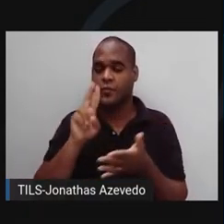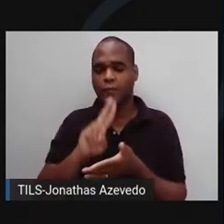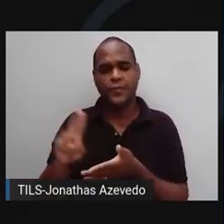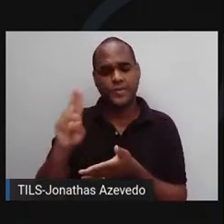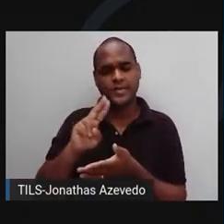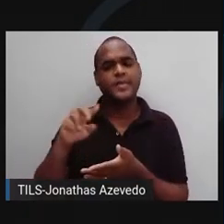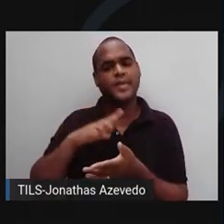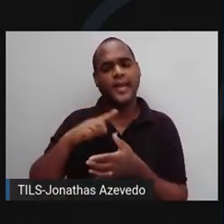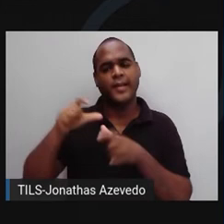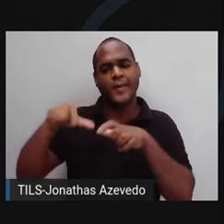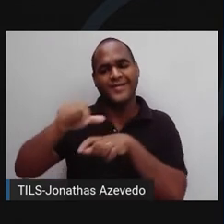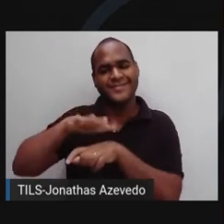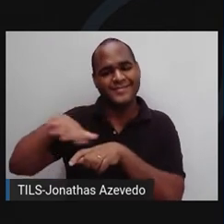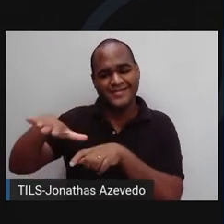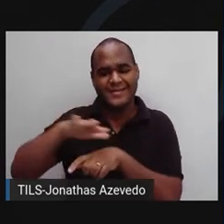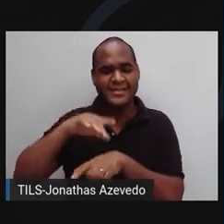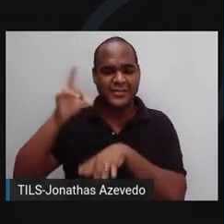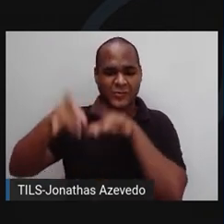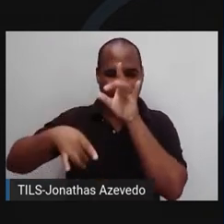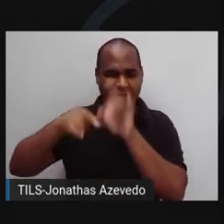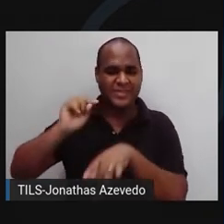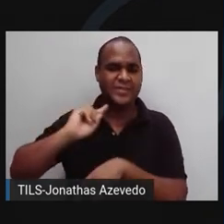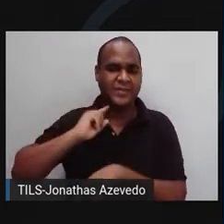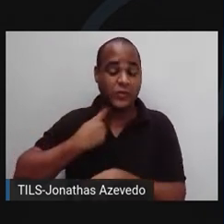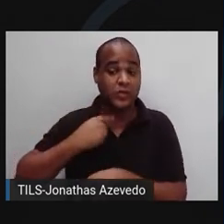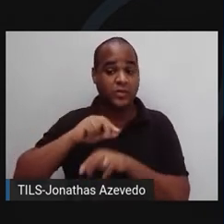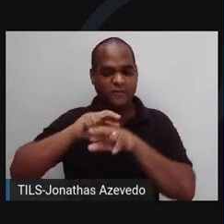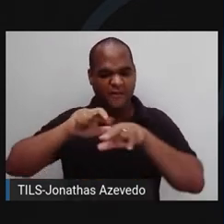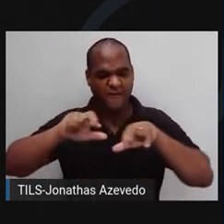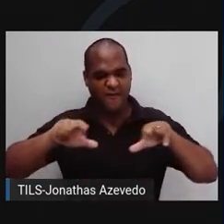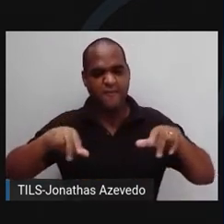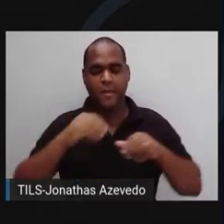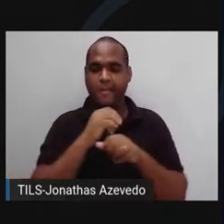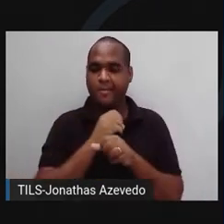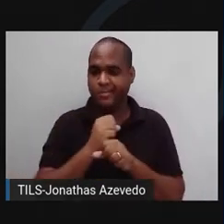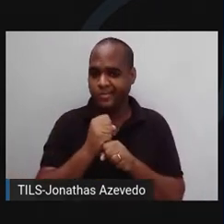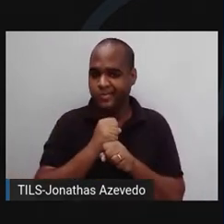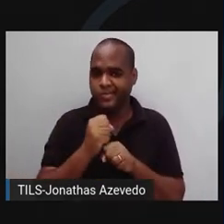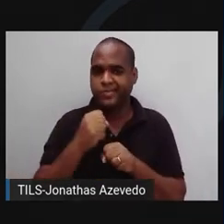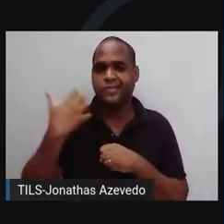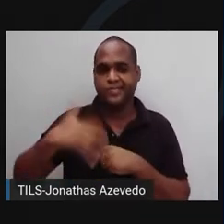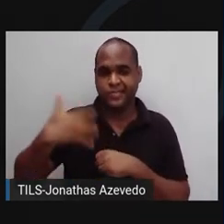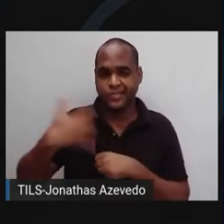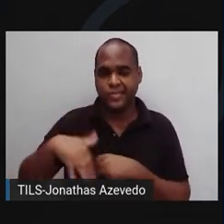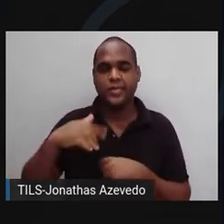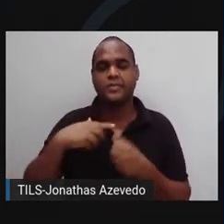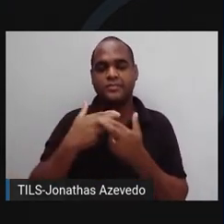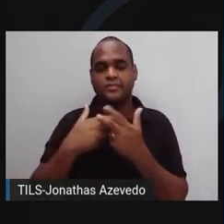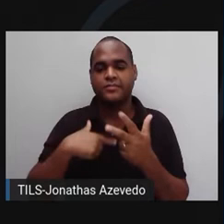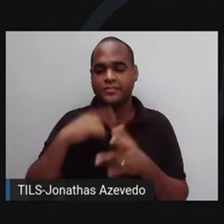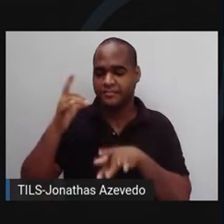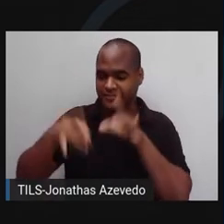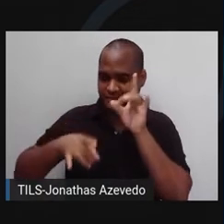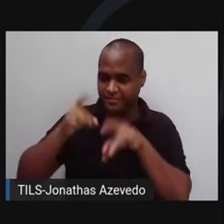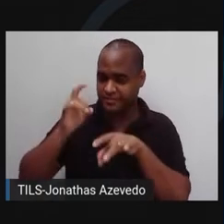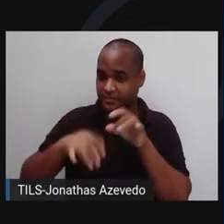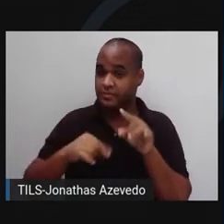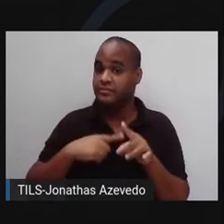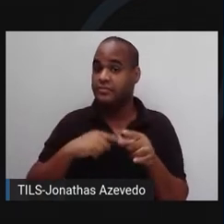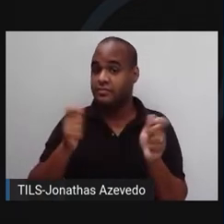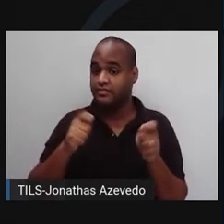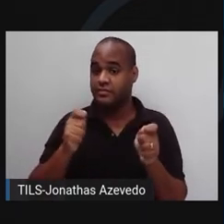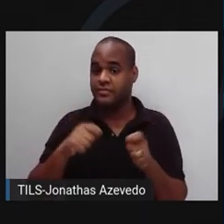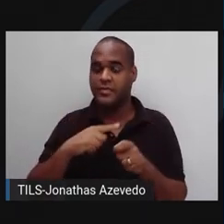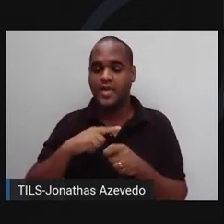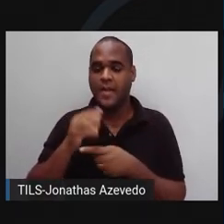afetou a vida nos oceanos. O destino final de milhões de toneladas de plástico descartado. Grandes pedaços de plástico são definitivamente más notícias para animais